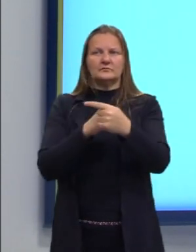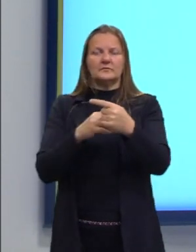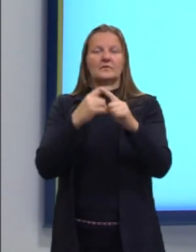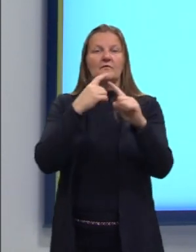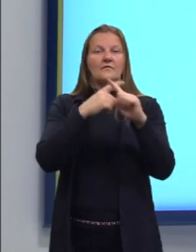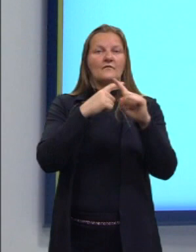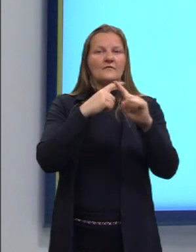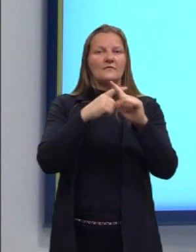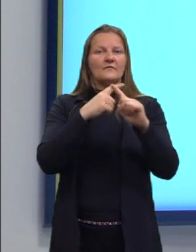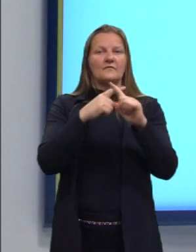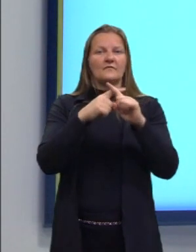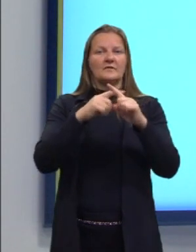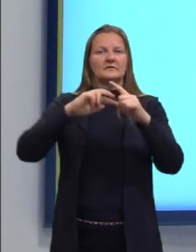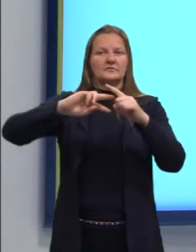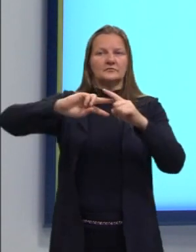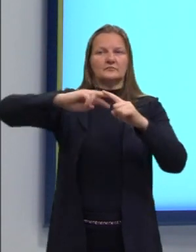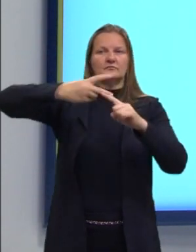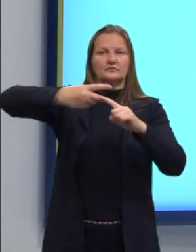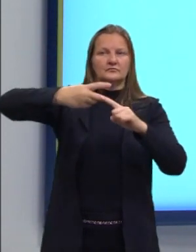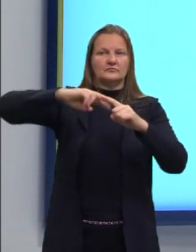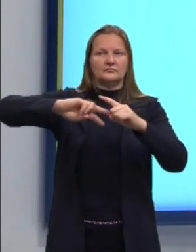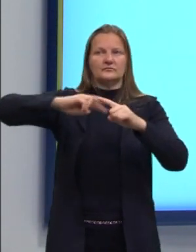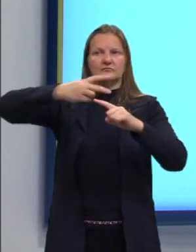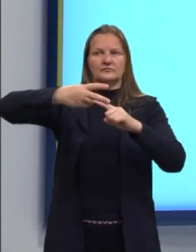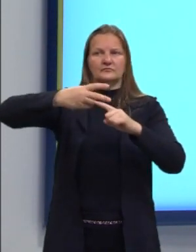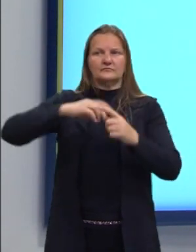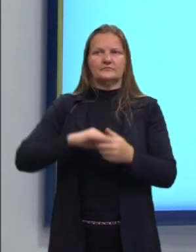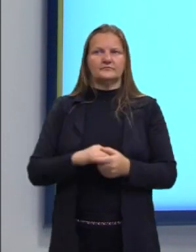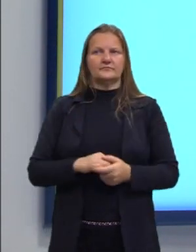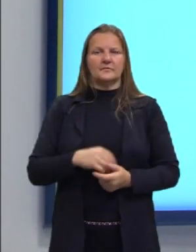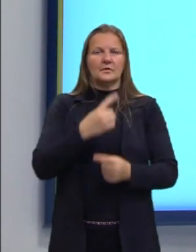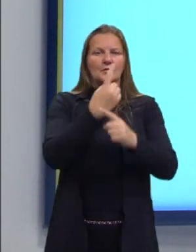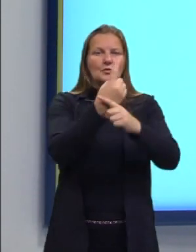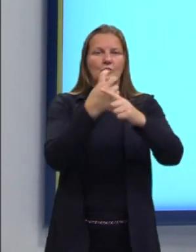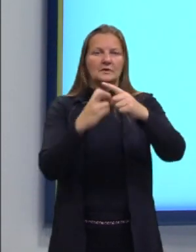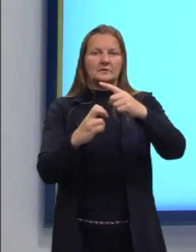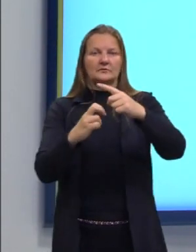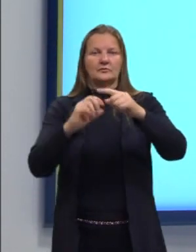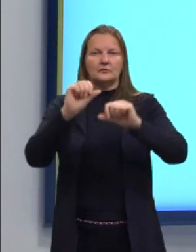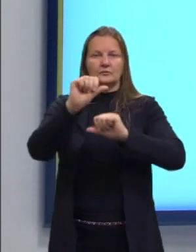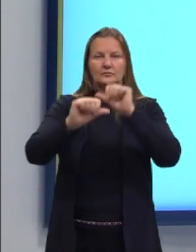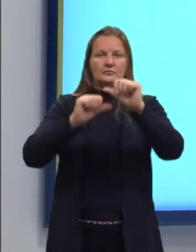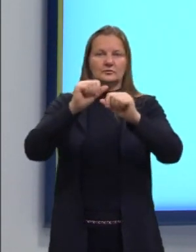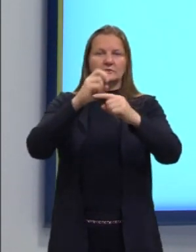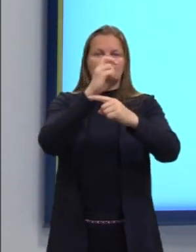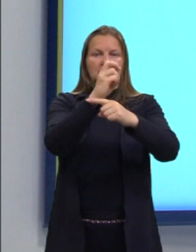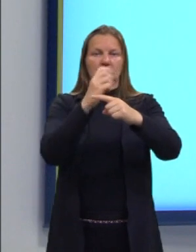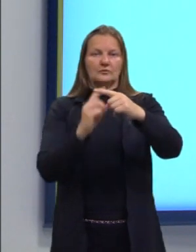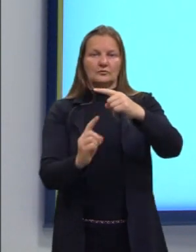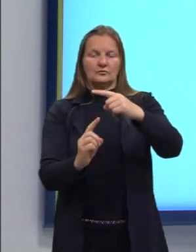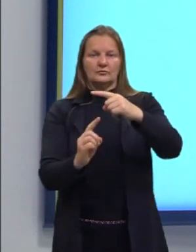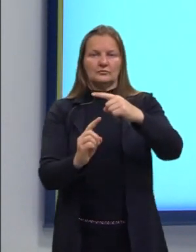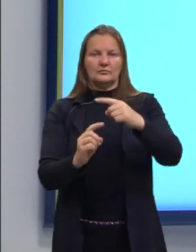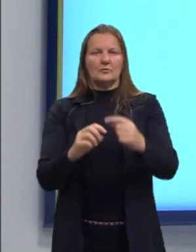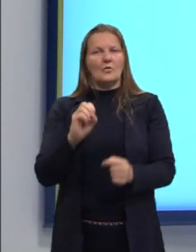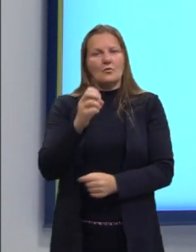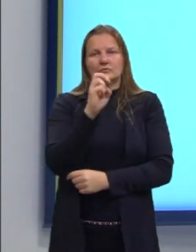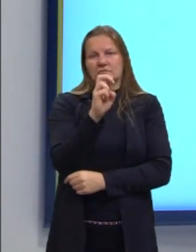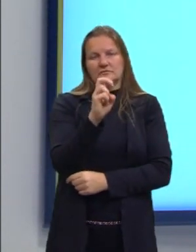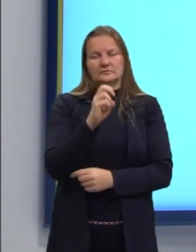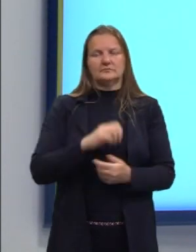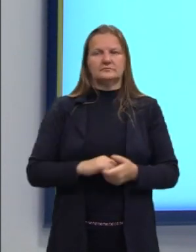multiplica pelo inverso da segunda fração. O inverso de 1 quinto é 5 sobre 1, ou 5, né?